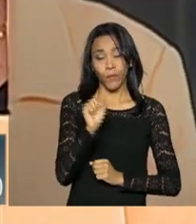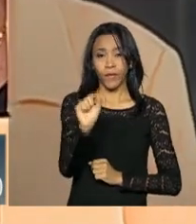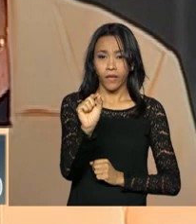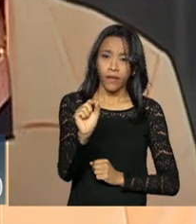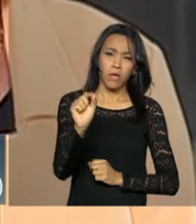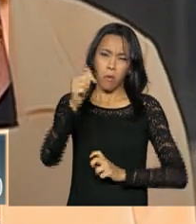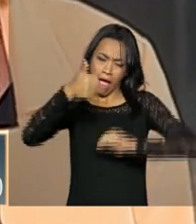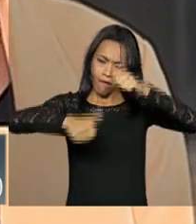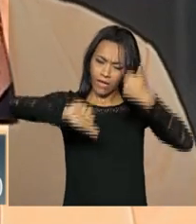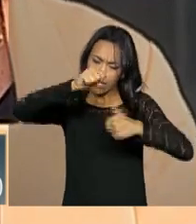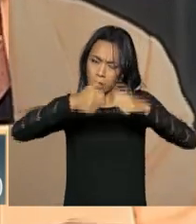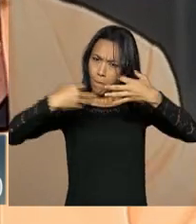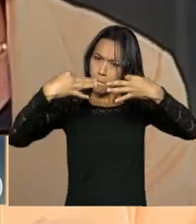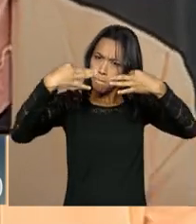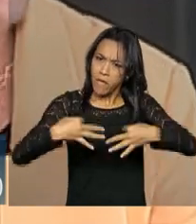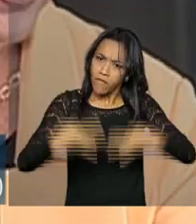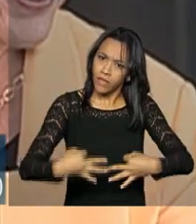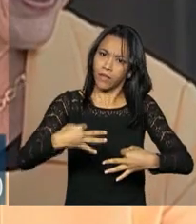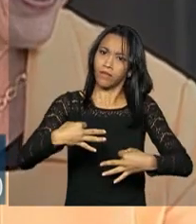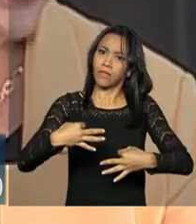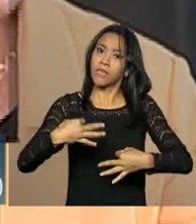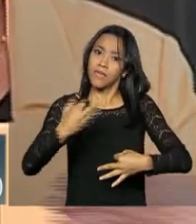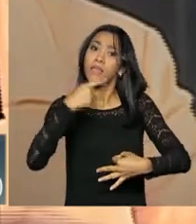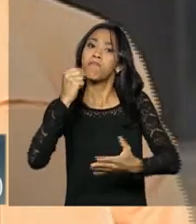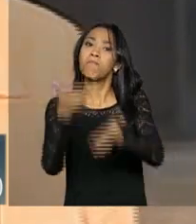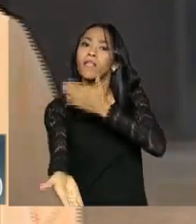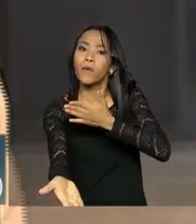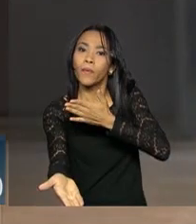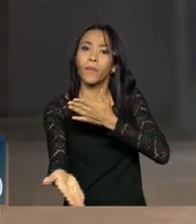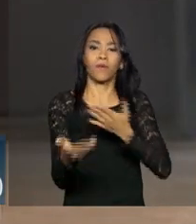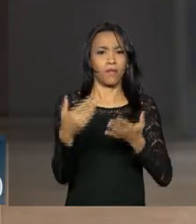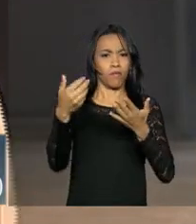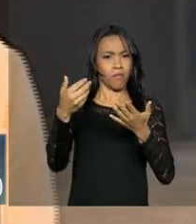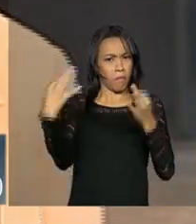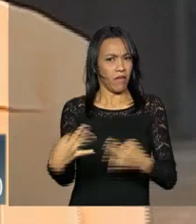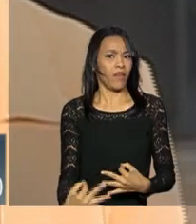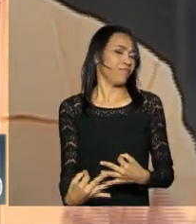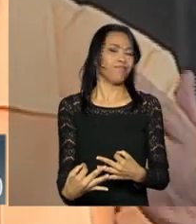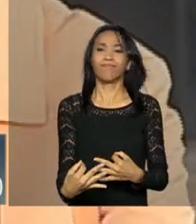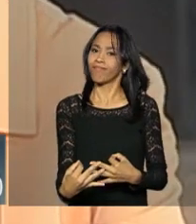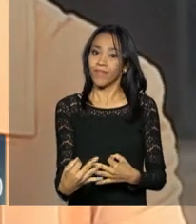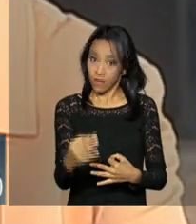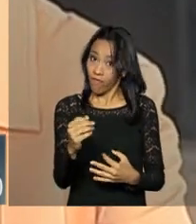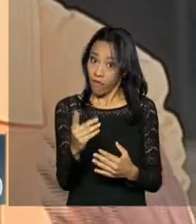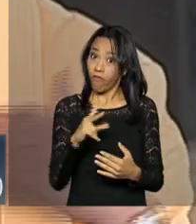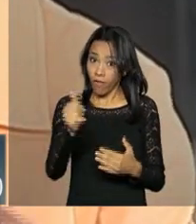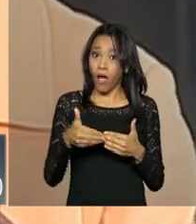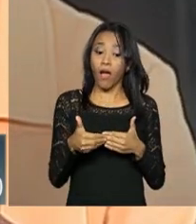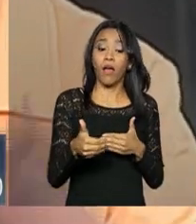perfeita hoje de quem perdeu o quê. Ainda isso vai ficar para ser provado.